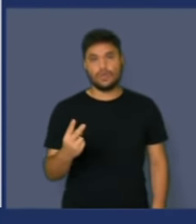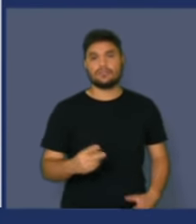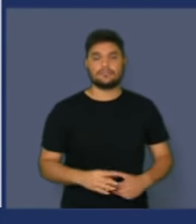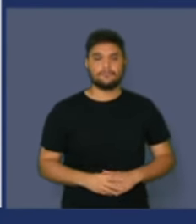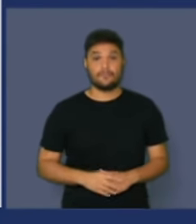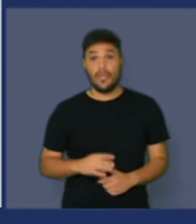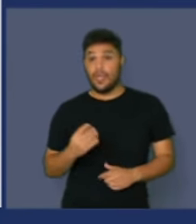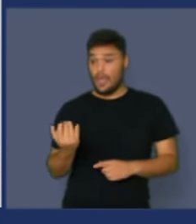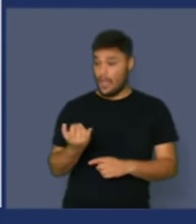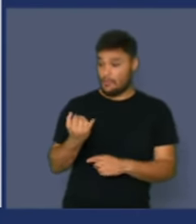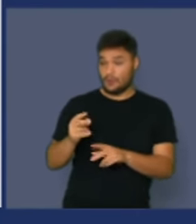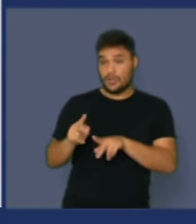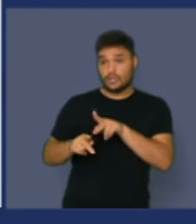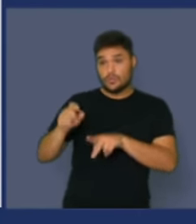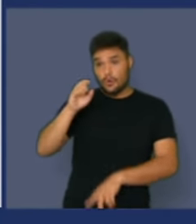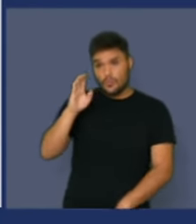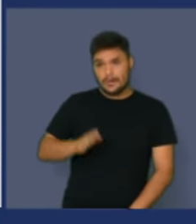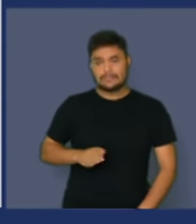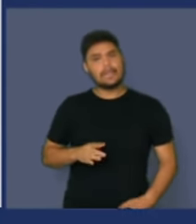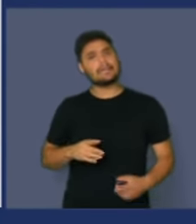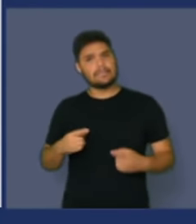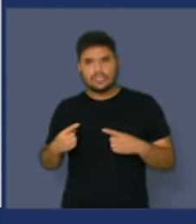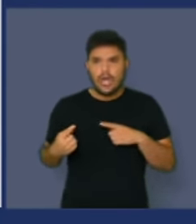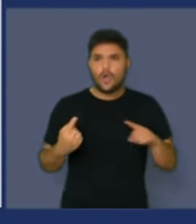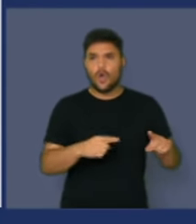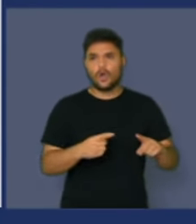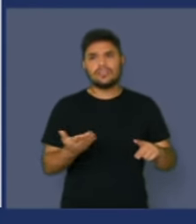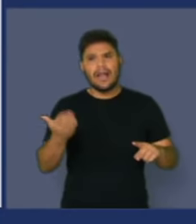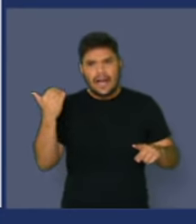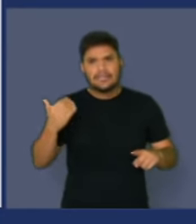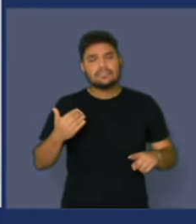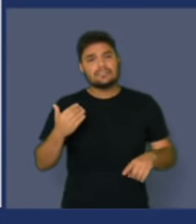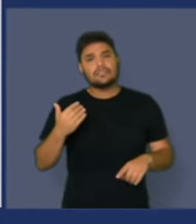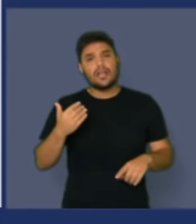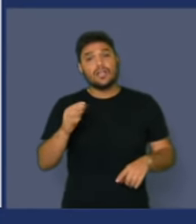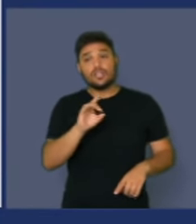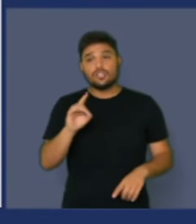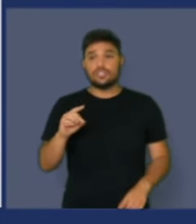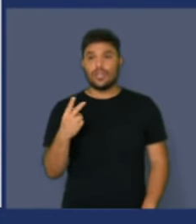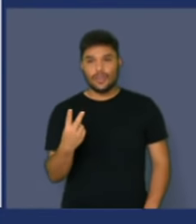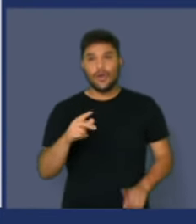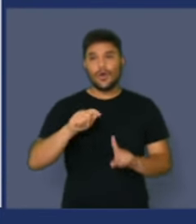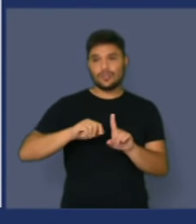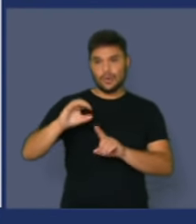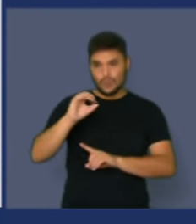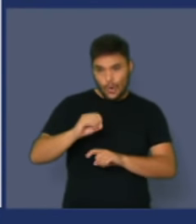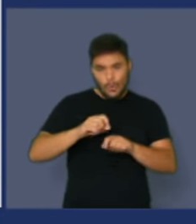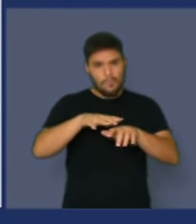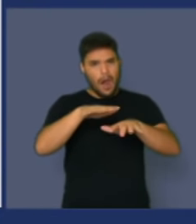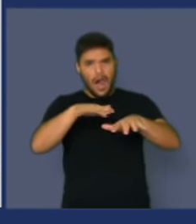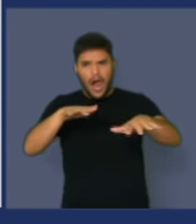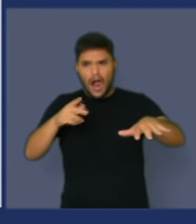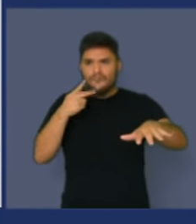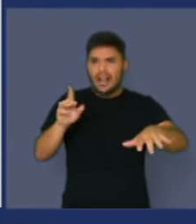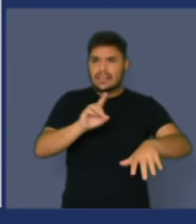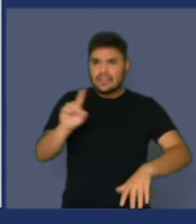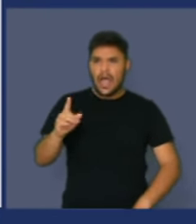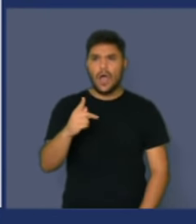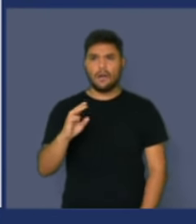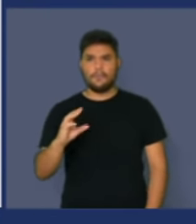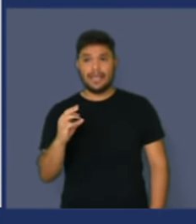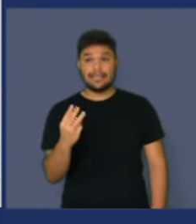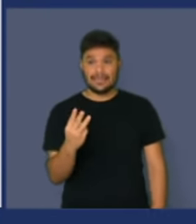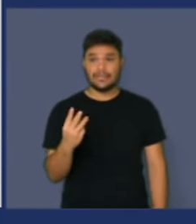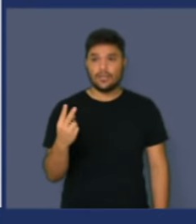que o povo brasileiro se rebele, como já fez nesse último dia 2, ir às ruas, dizer não a PEC 32,